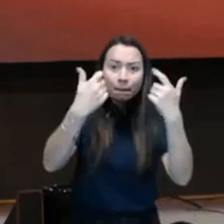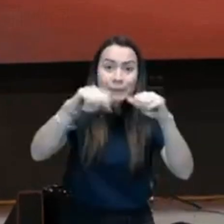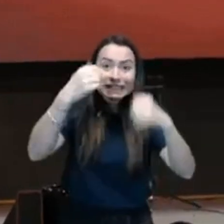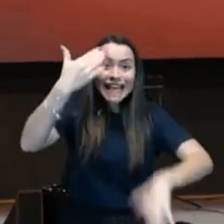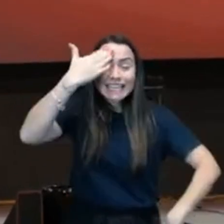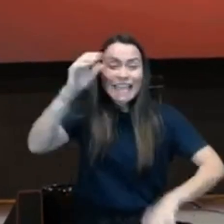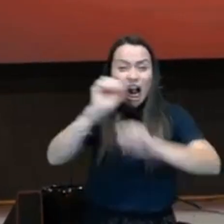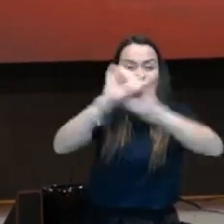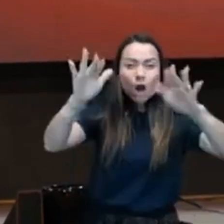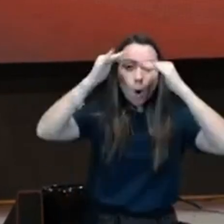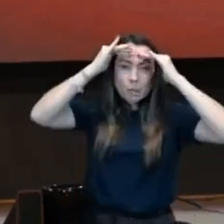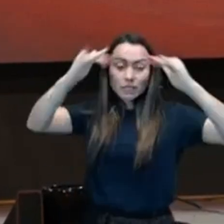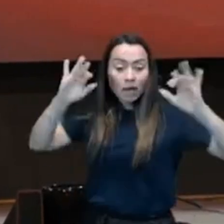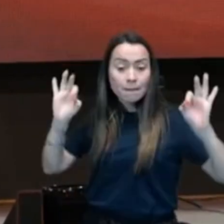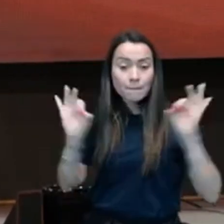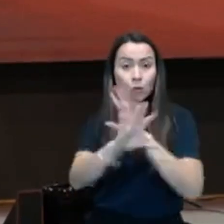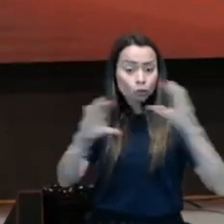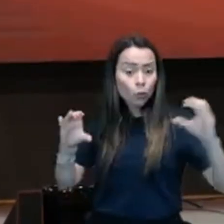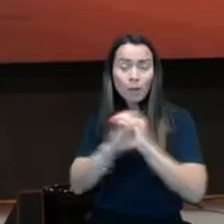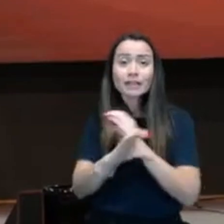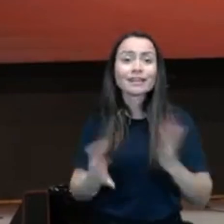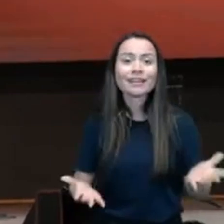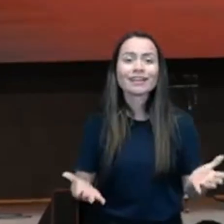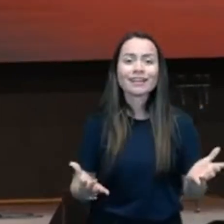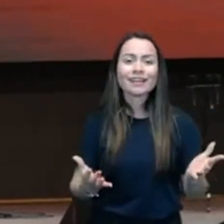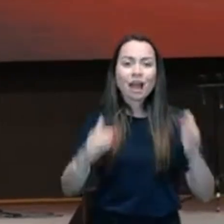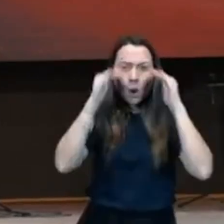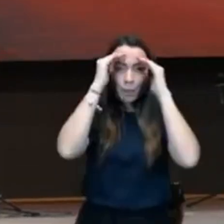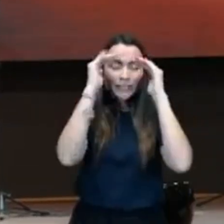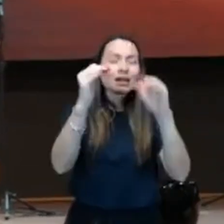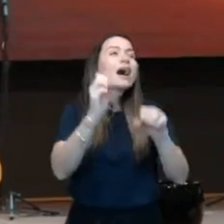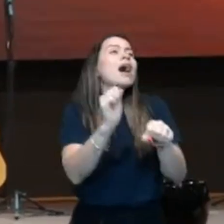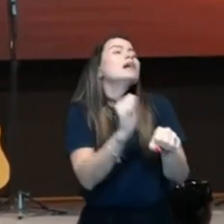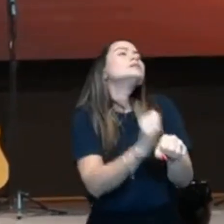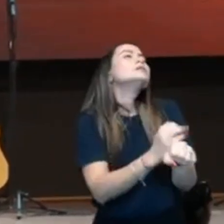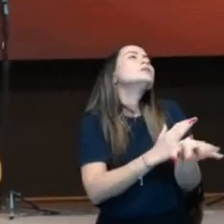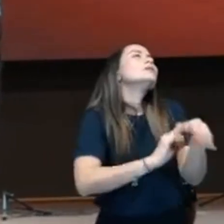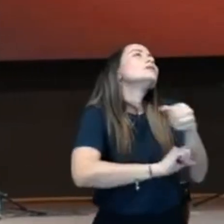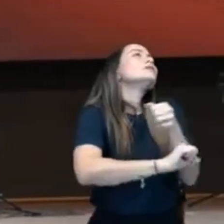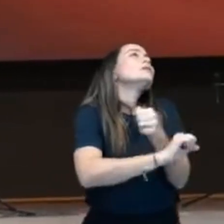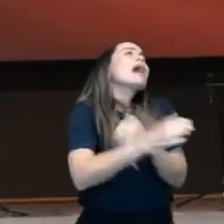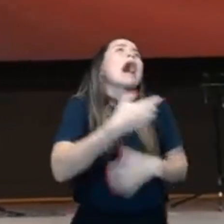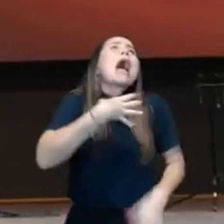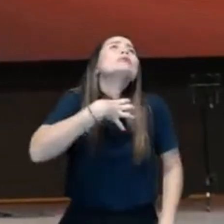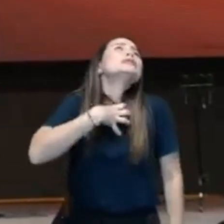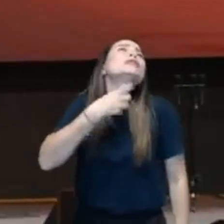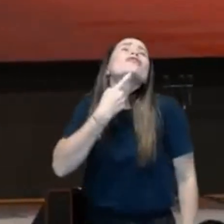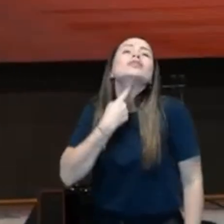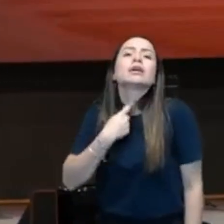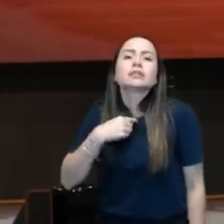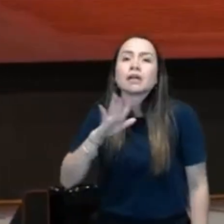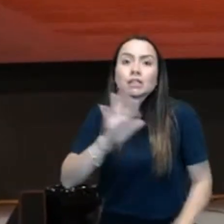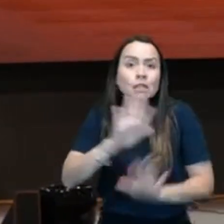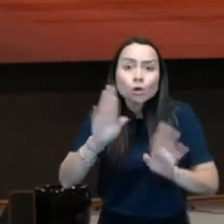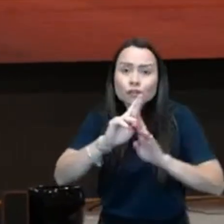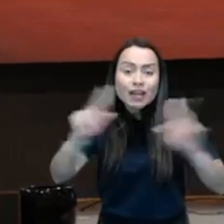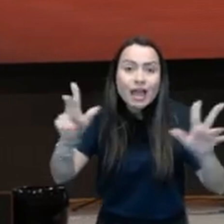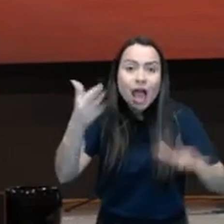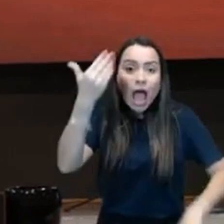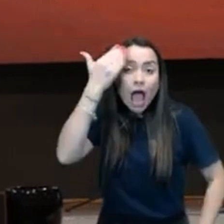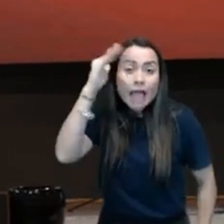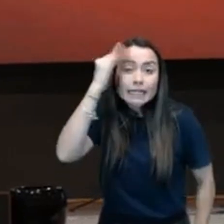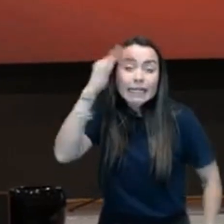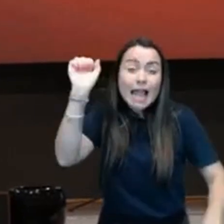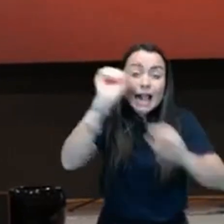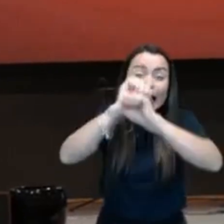sentimento, a obediência, não tem emoções envolvidas, a obediência, vem de um senso de entender, que o que